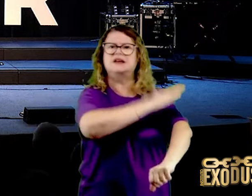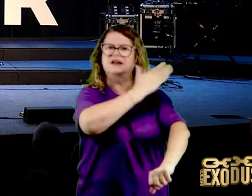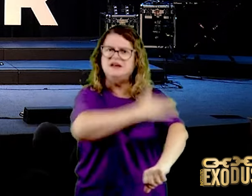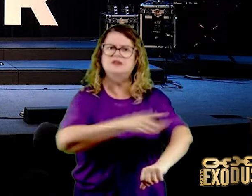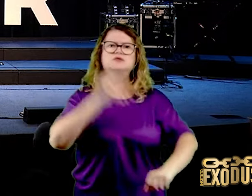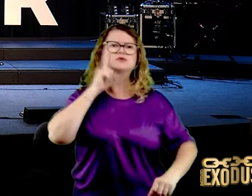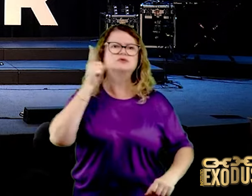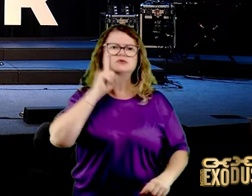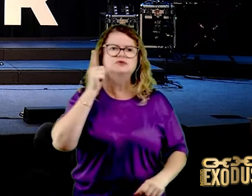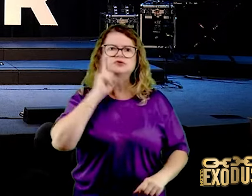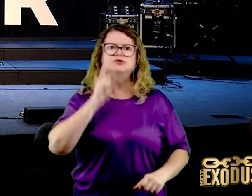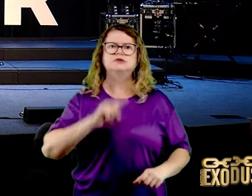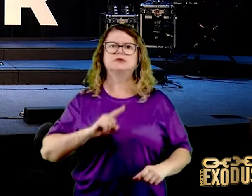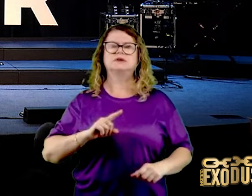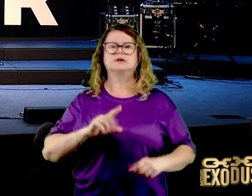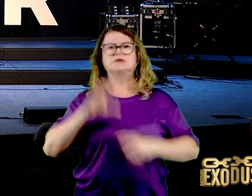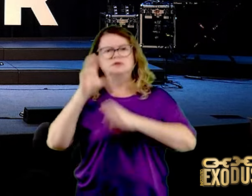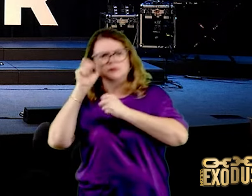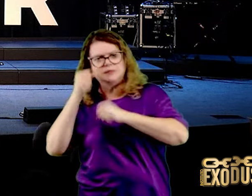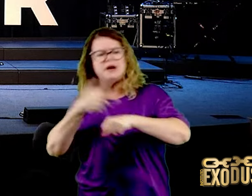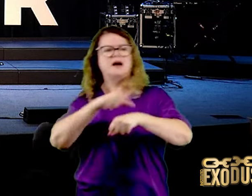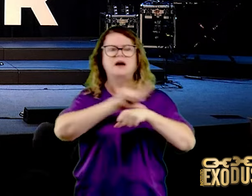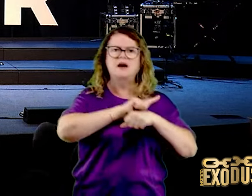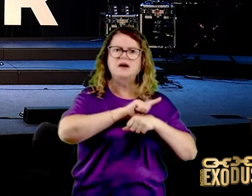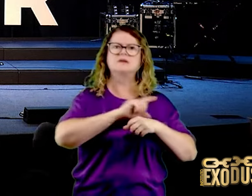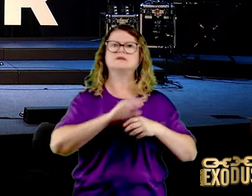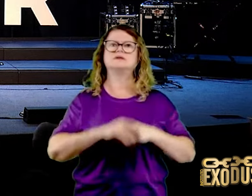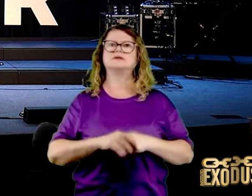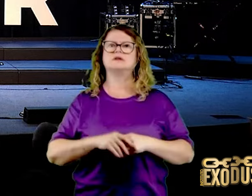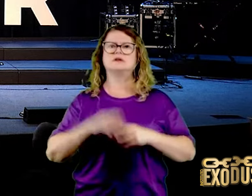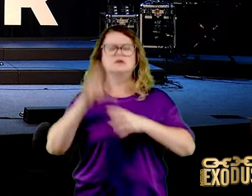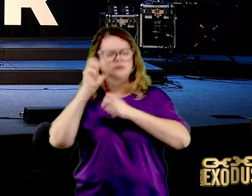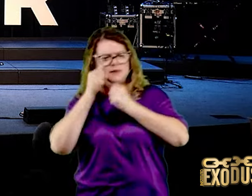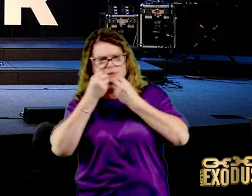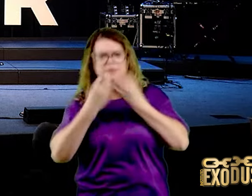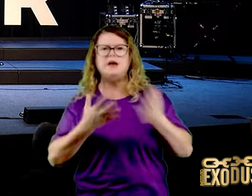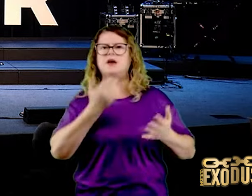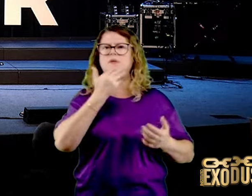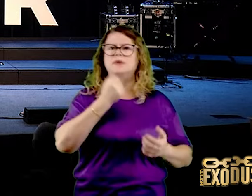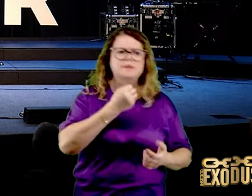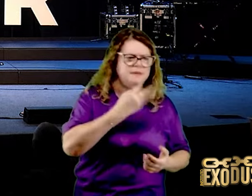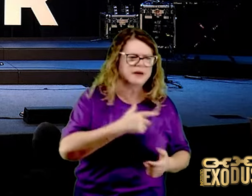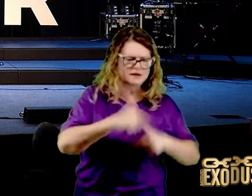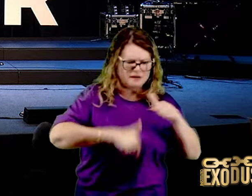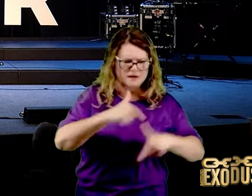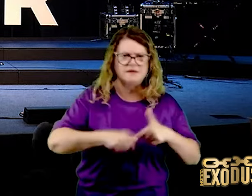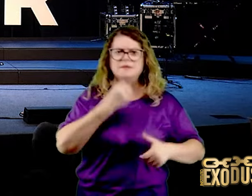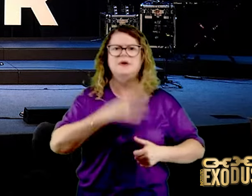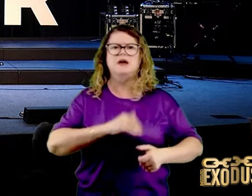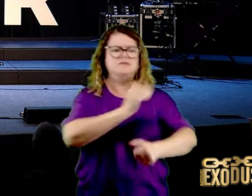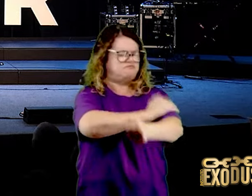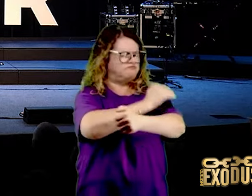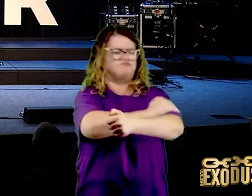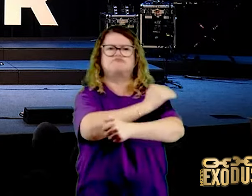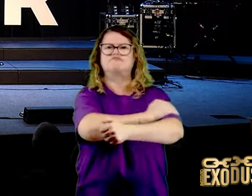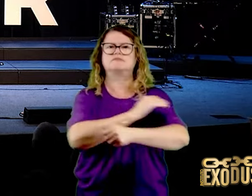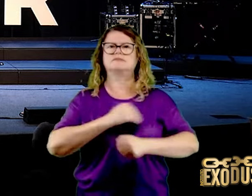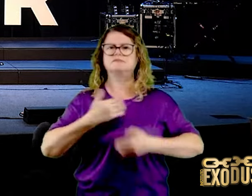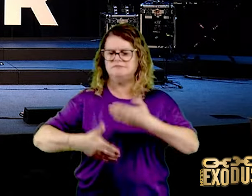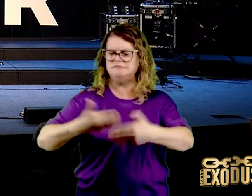diariamente, dormia cedo, dormia bem, comia bem, trabalhava bem, musculatura, olha aqui,